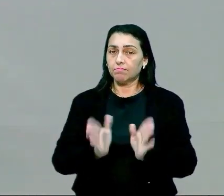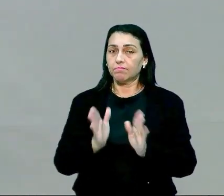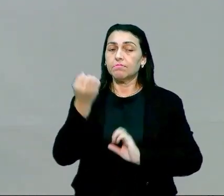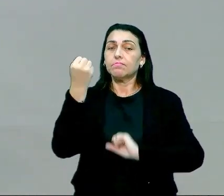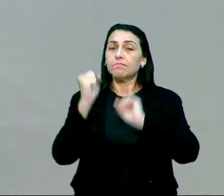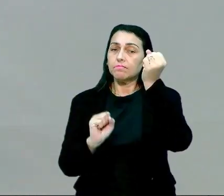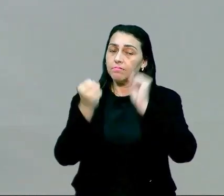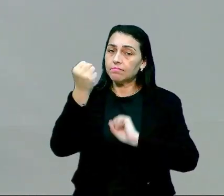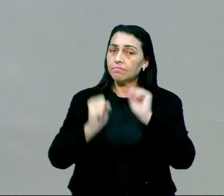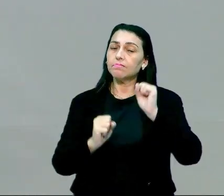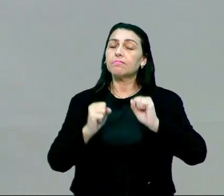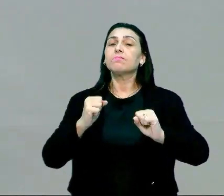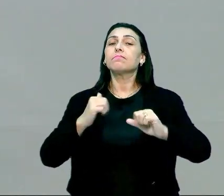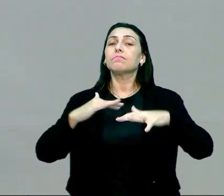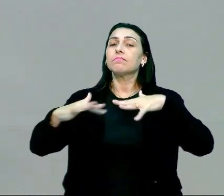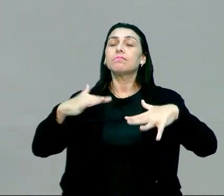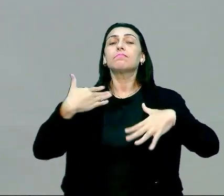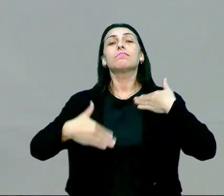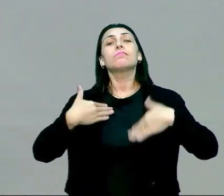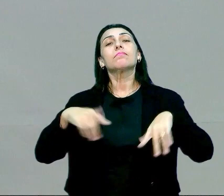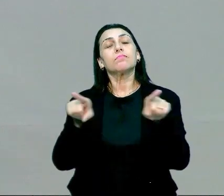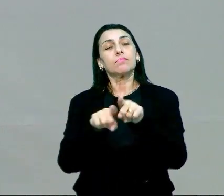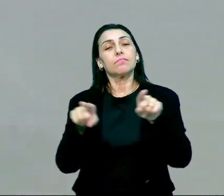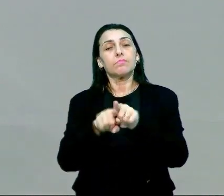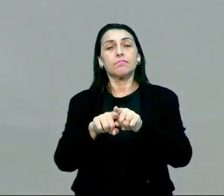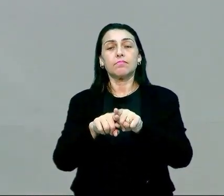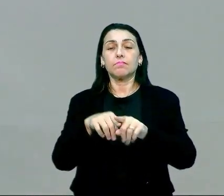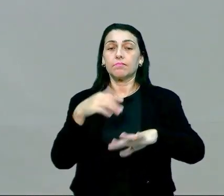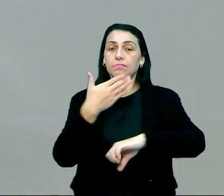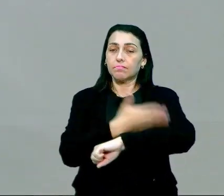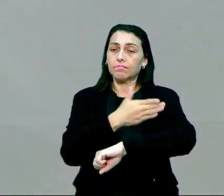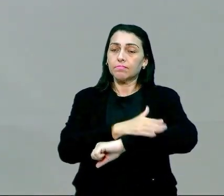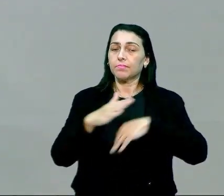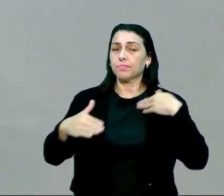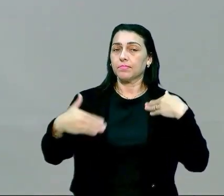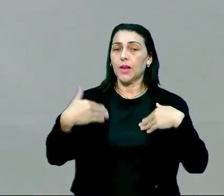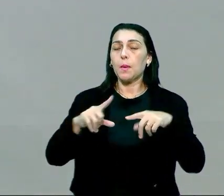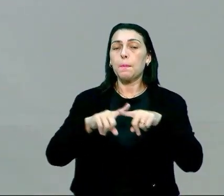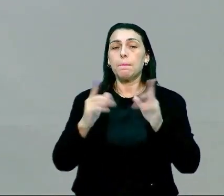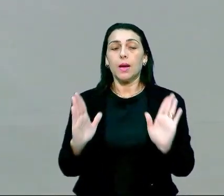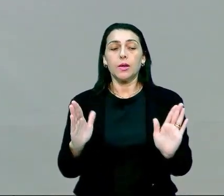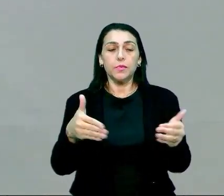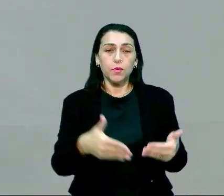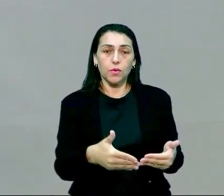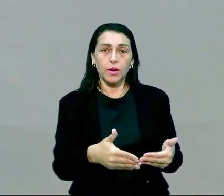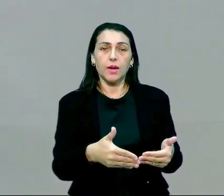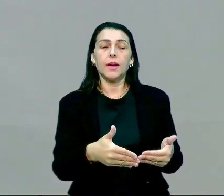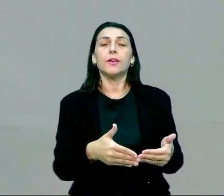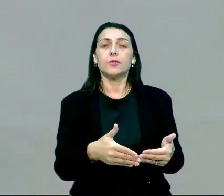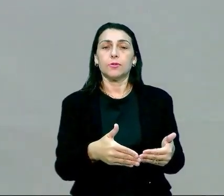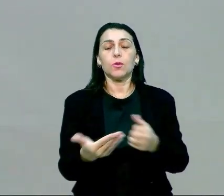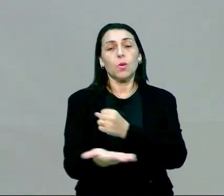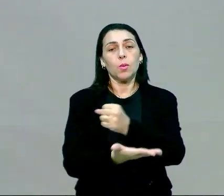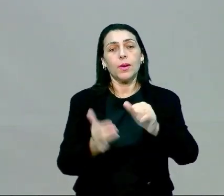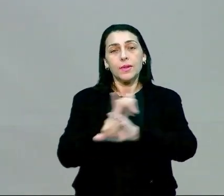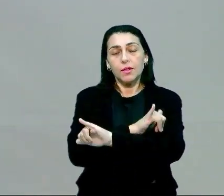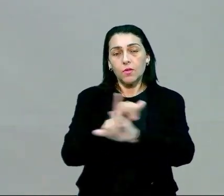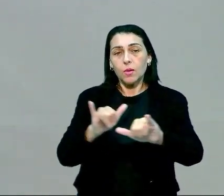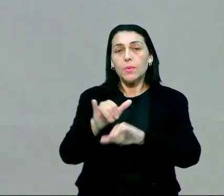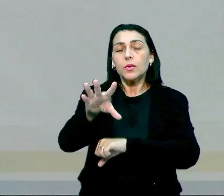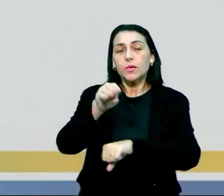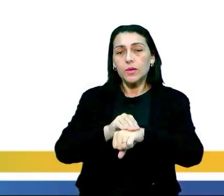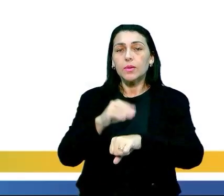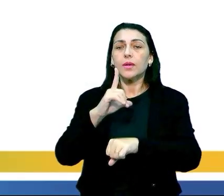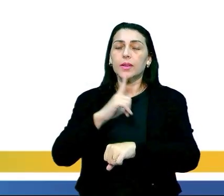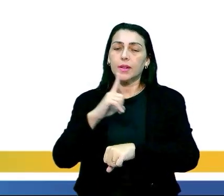exercício físico, ele vai ter esse direcionamento também com as práticas corporais, mas já direcionado, delimitado com base na informação e conhecimento